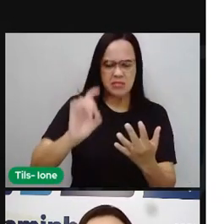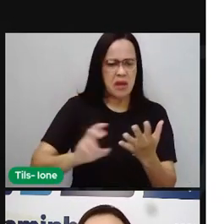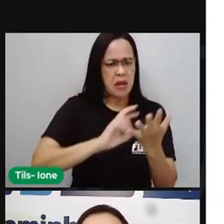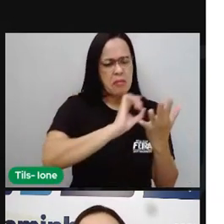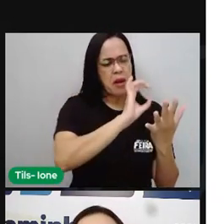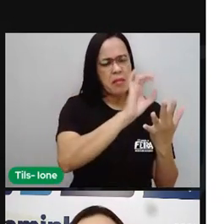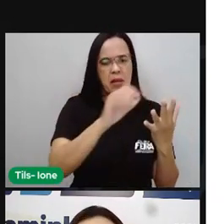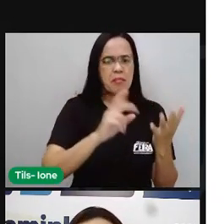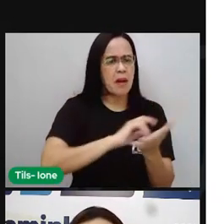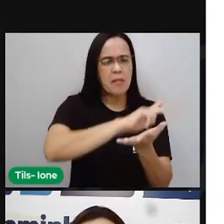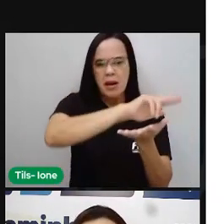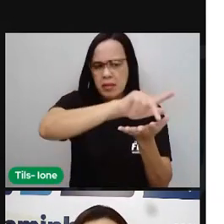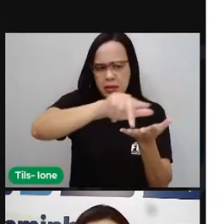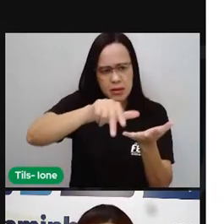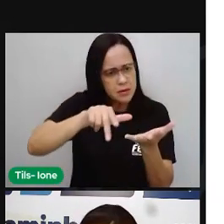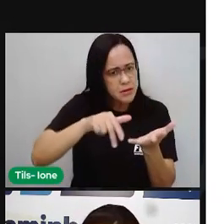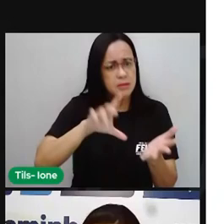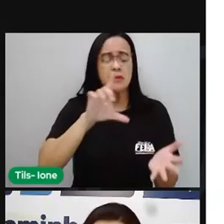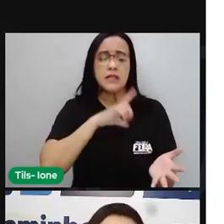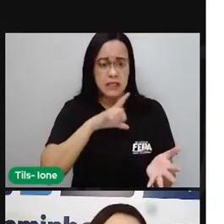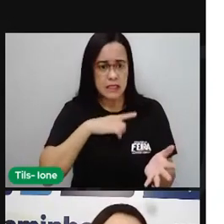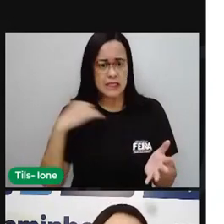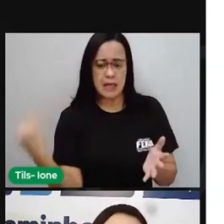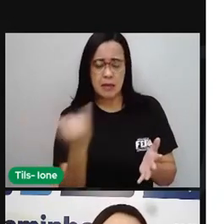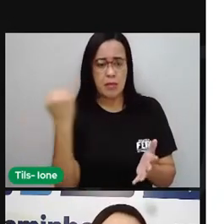preferência e também prioridade.